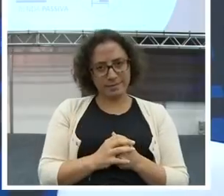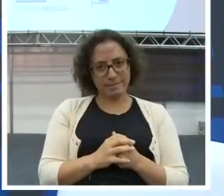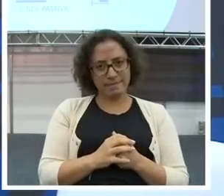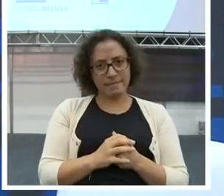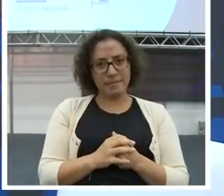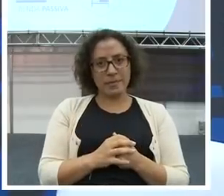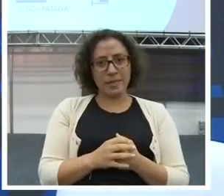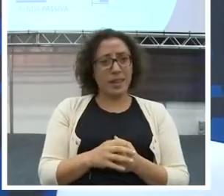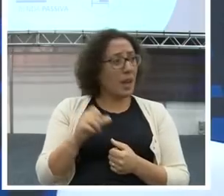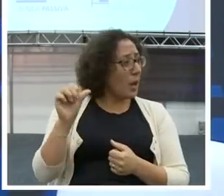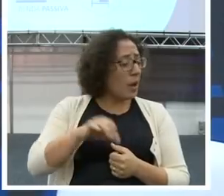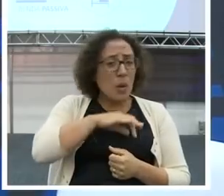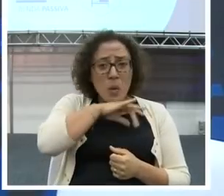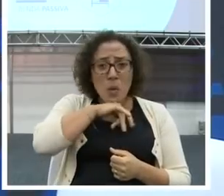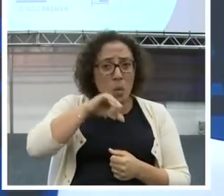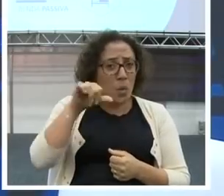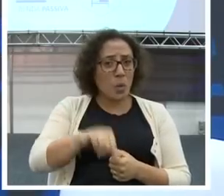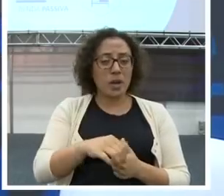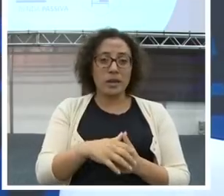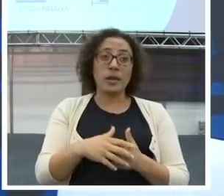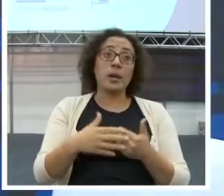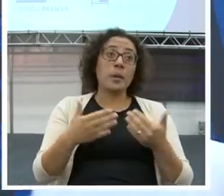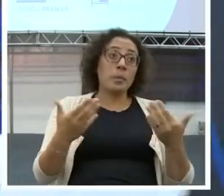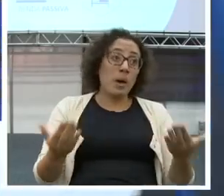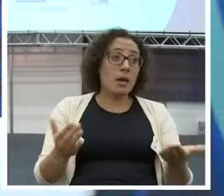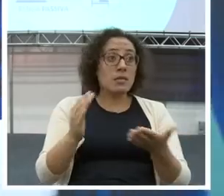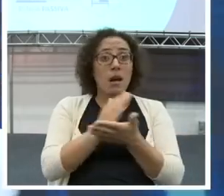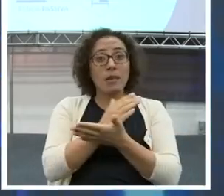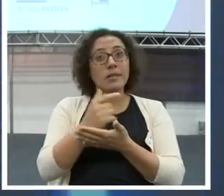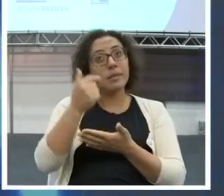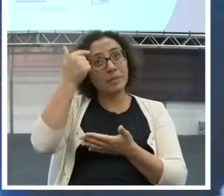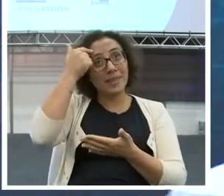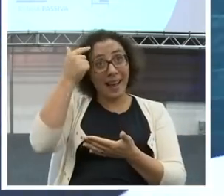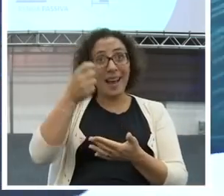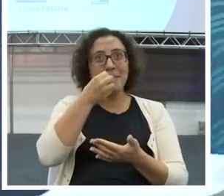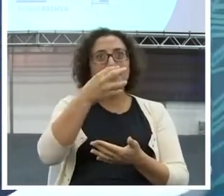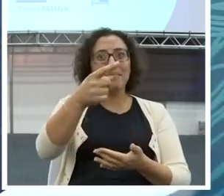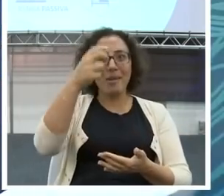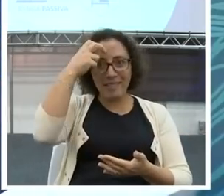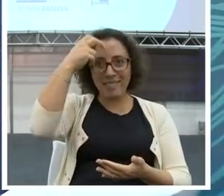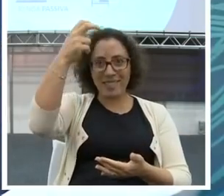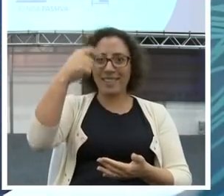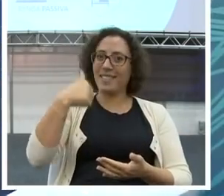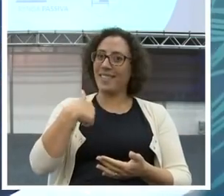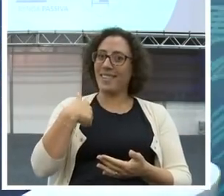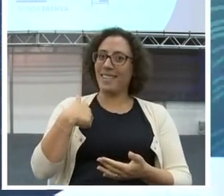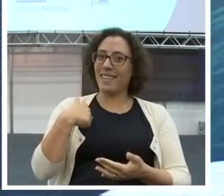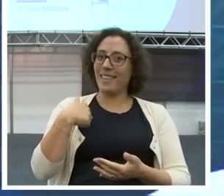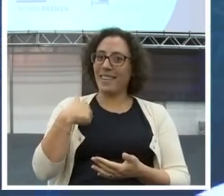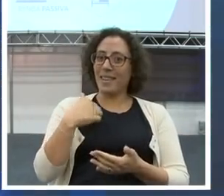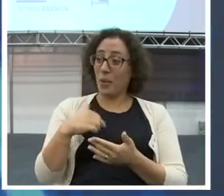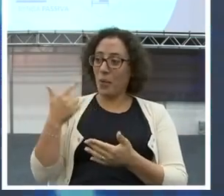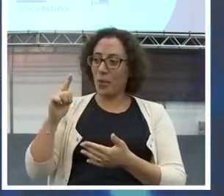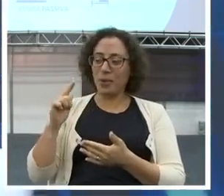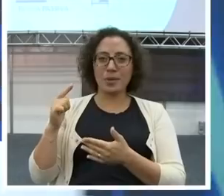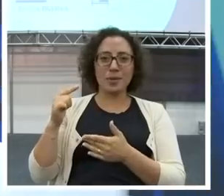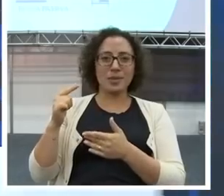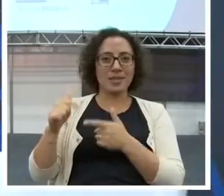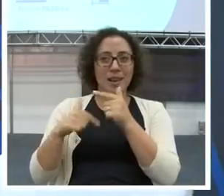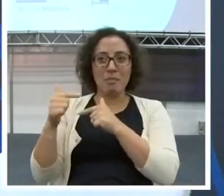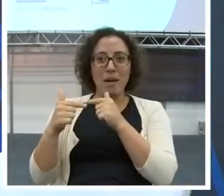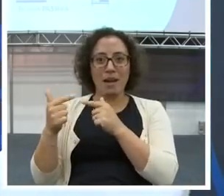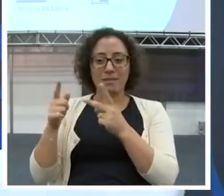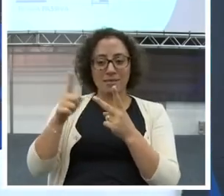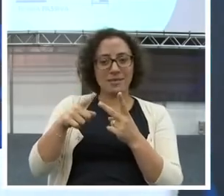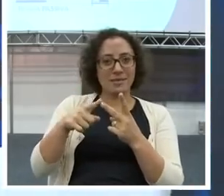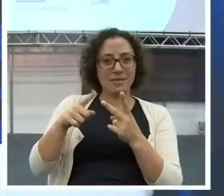Isso é péssimo. Só que tem gente que acha que isso é inteligente. Não, é inteligente ter renda extra. Mas se ela cumprir a função de